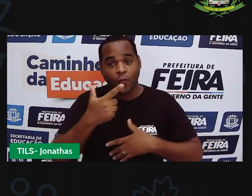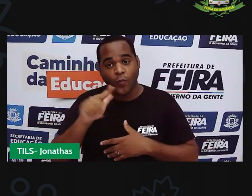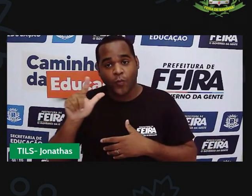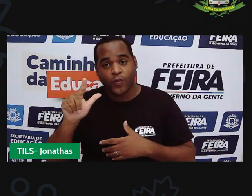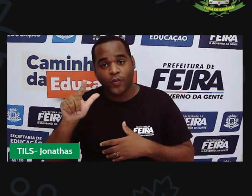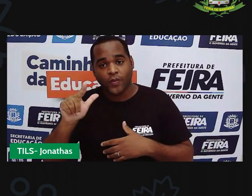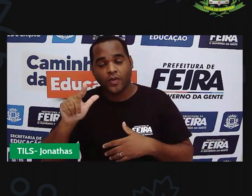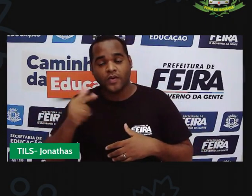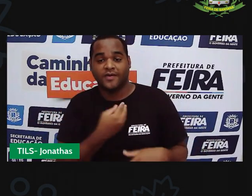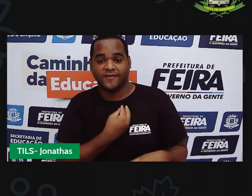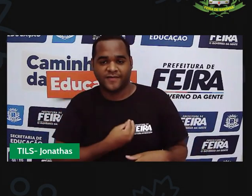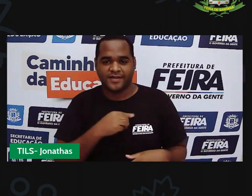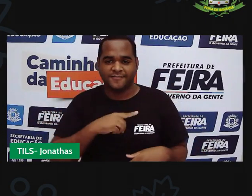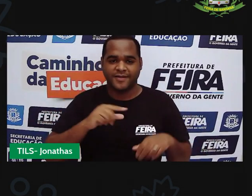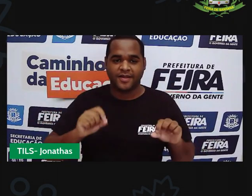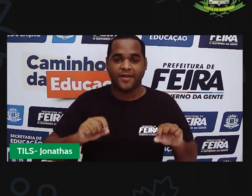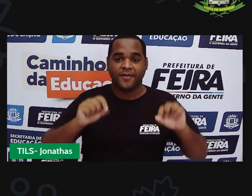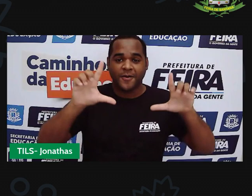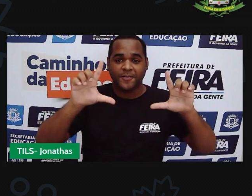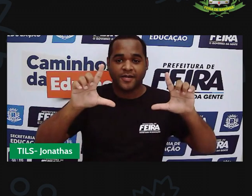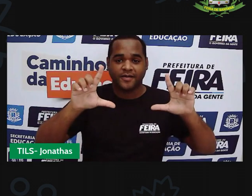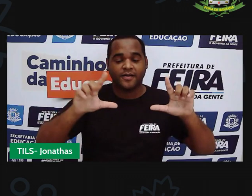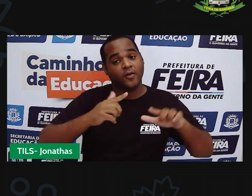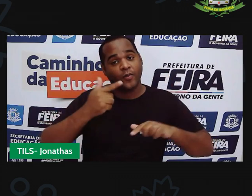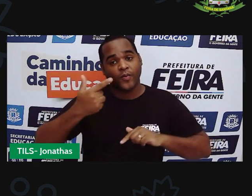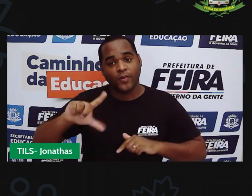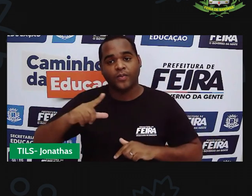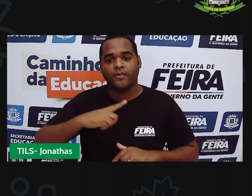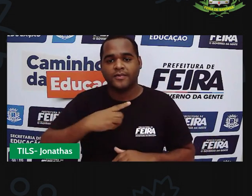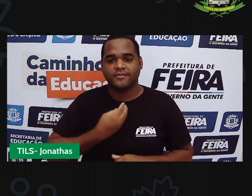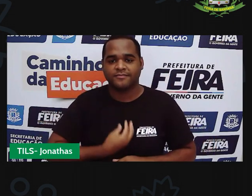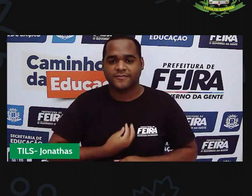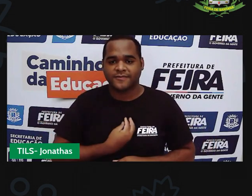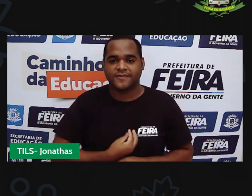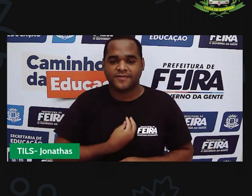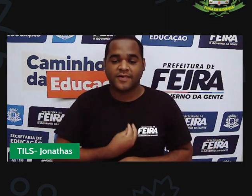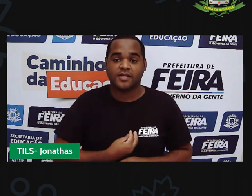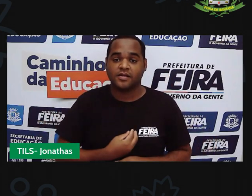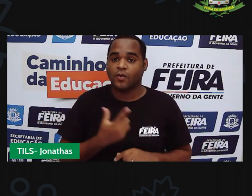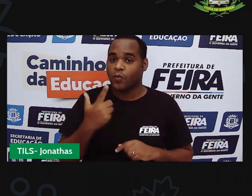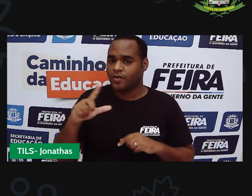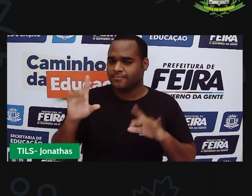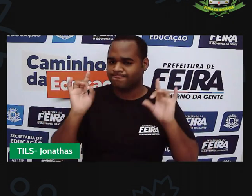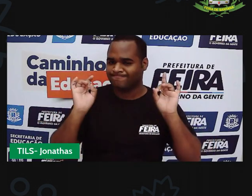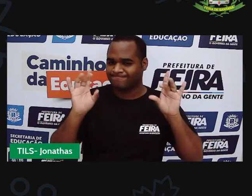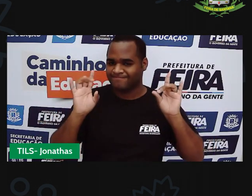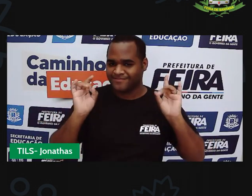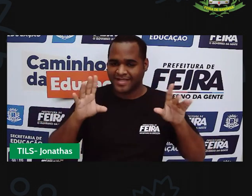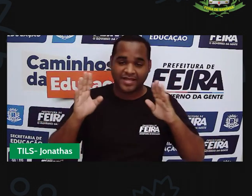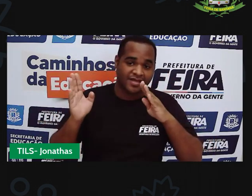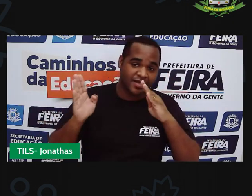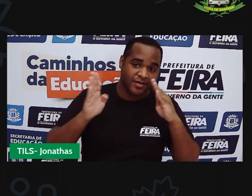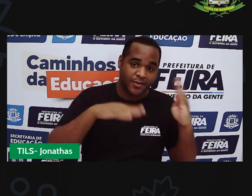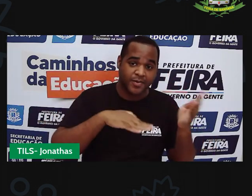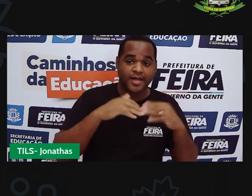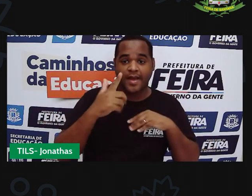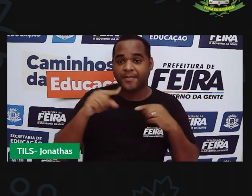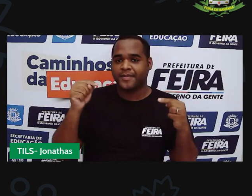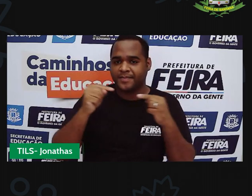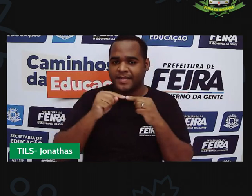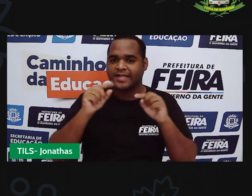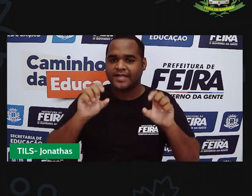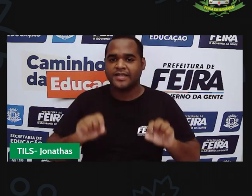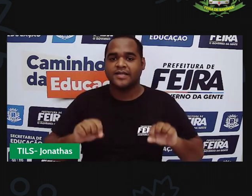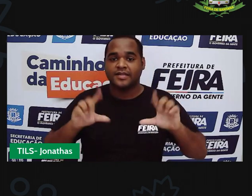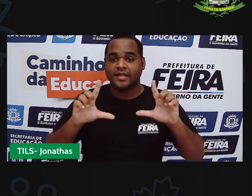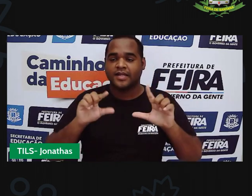tirei essa tela e vou abrir uma outra tela aqui bem bacana para você que é a tela onde